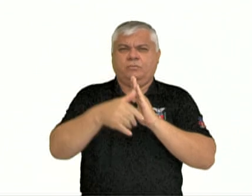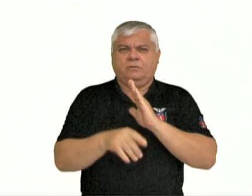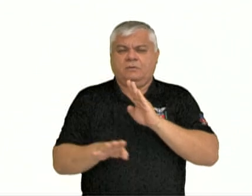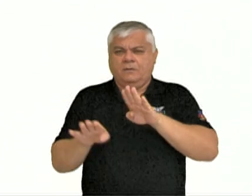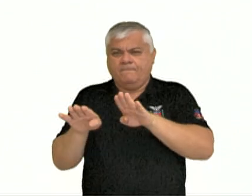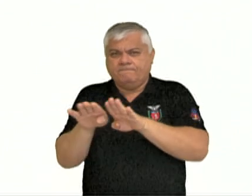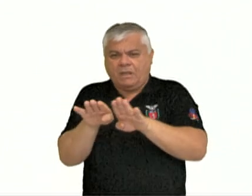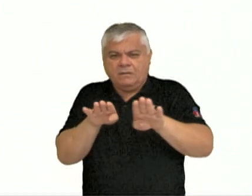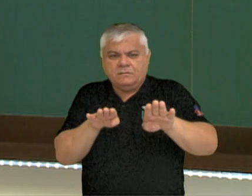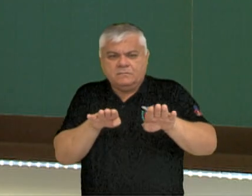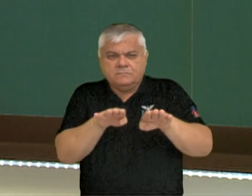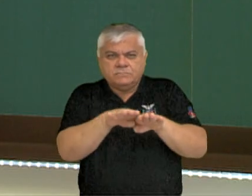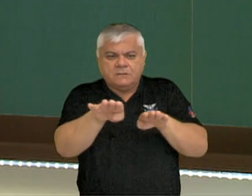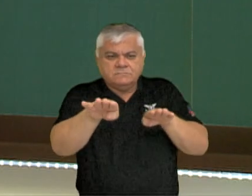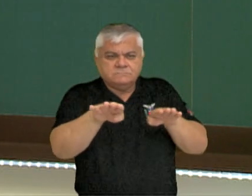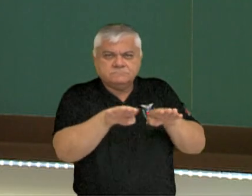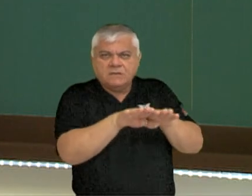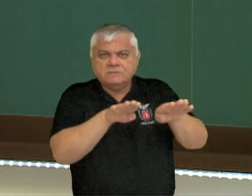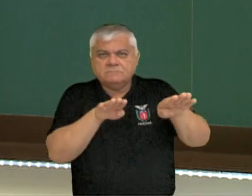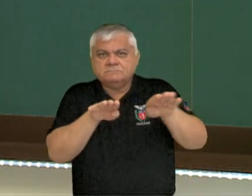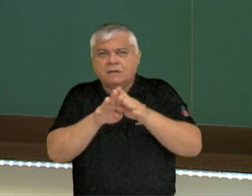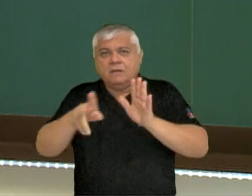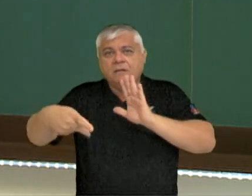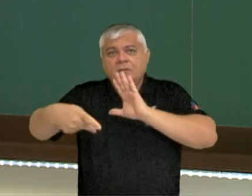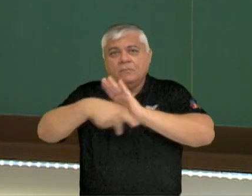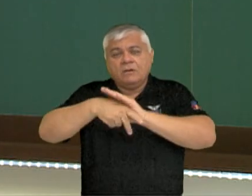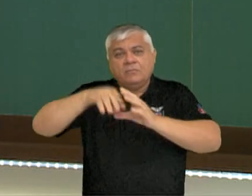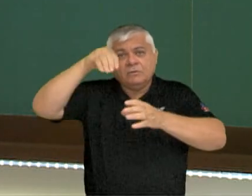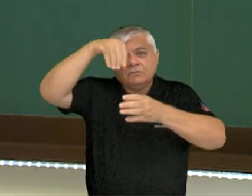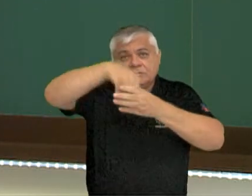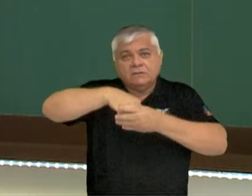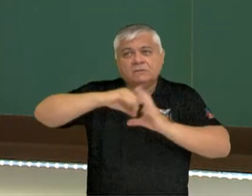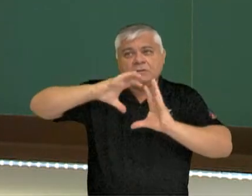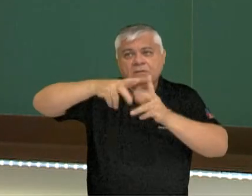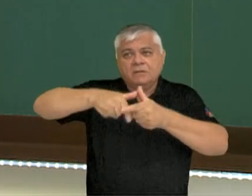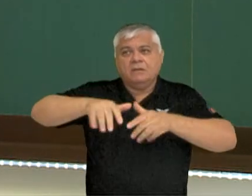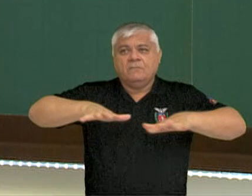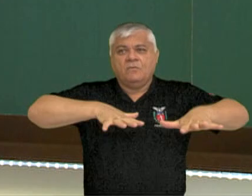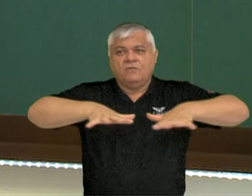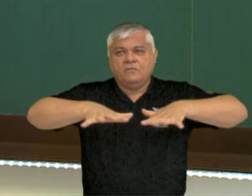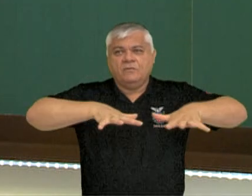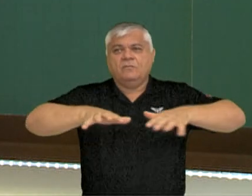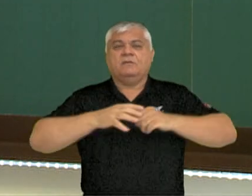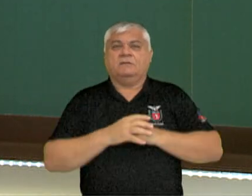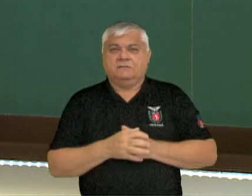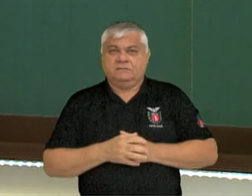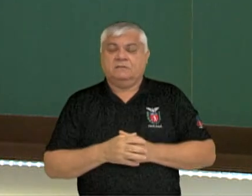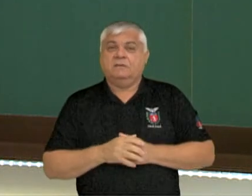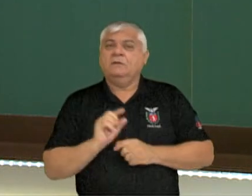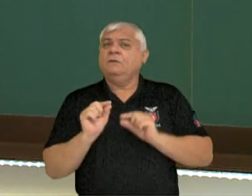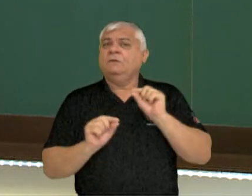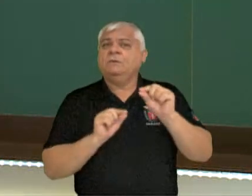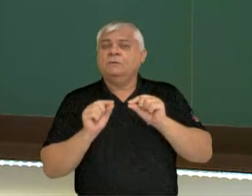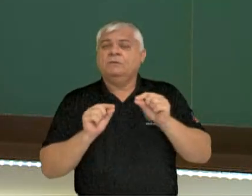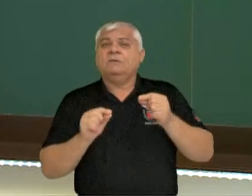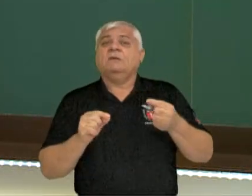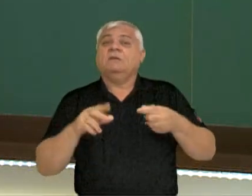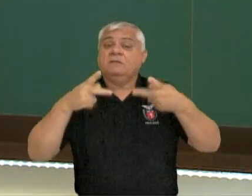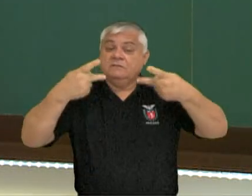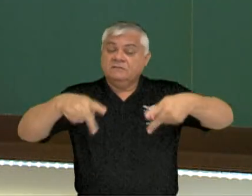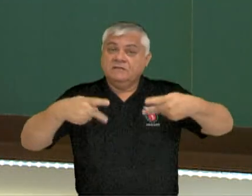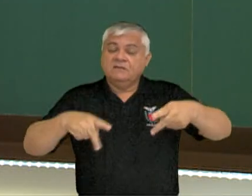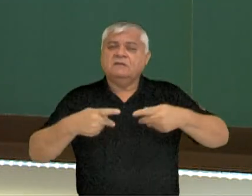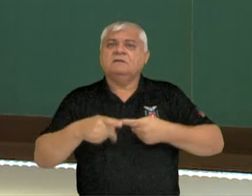são os agentes internos que movimentam essas placas. A partir deles, então,